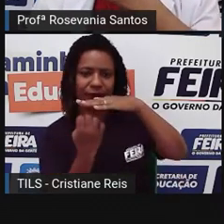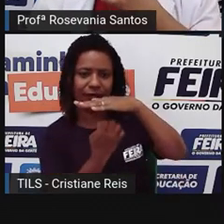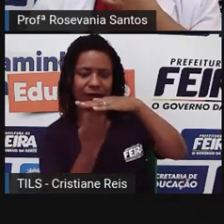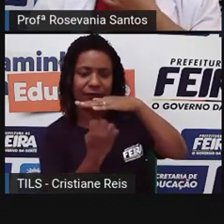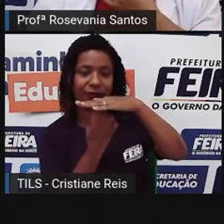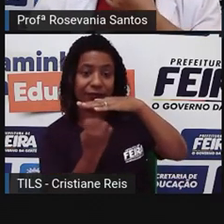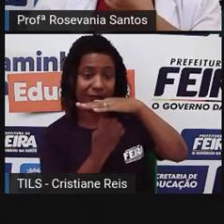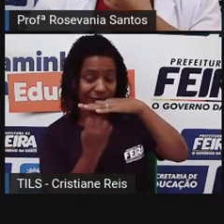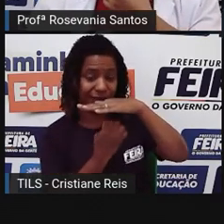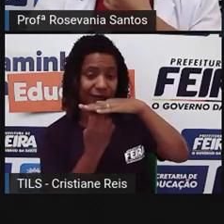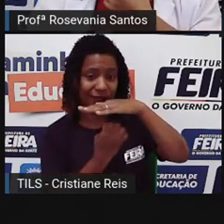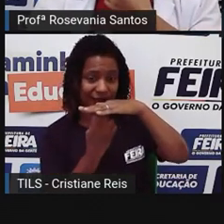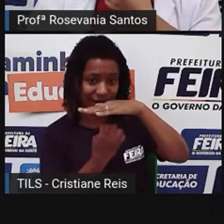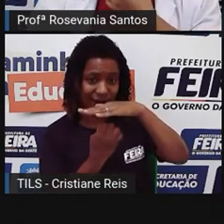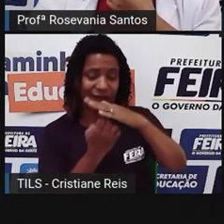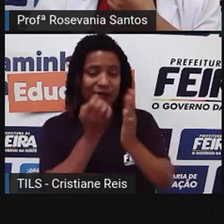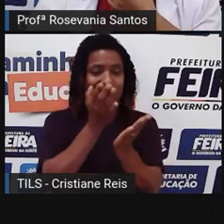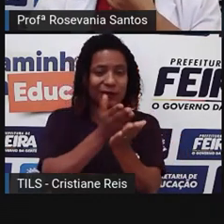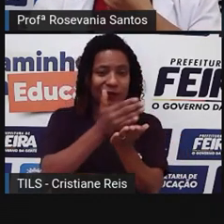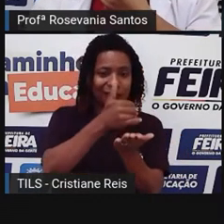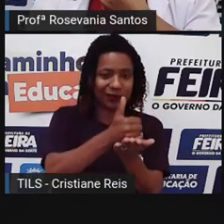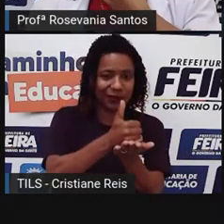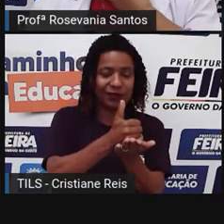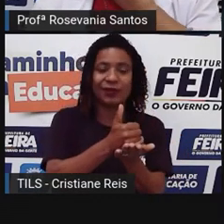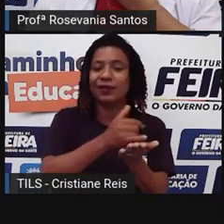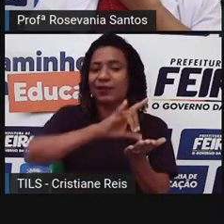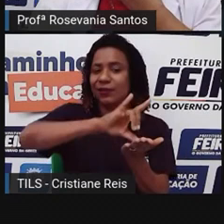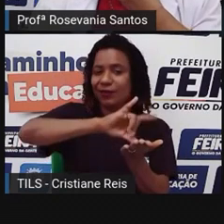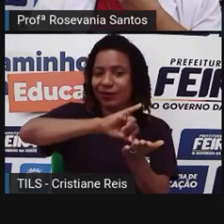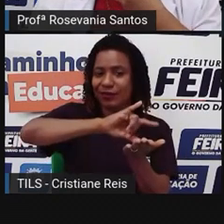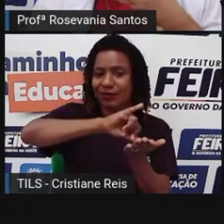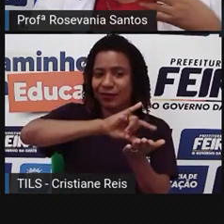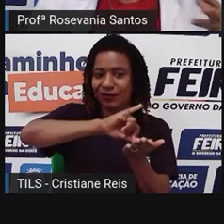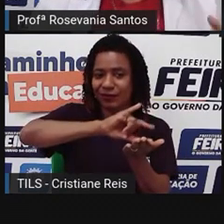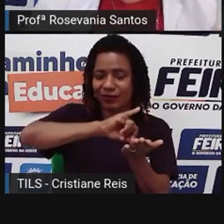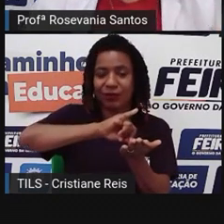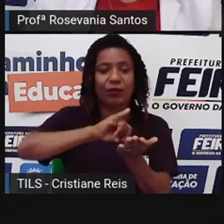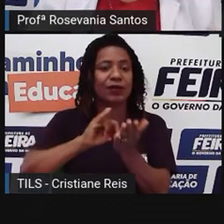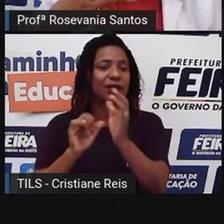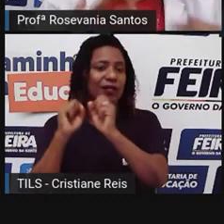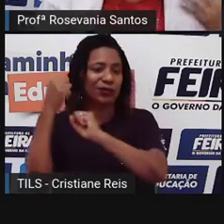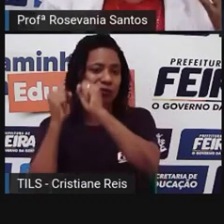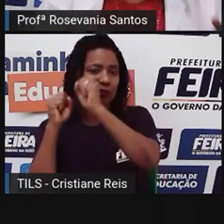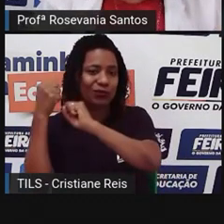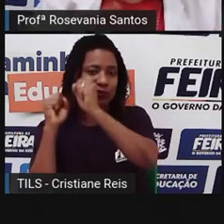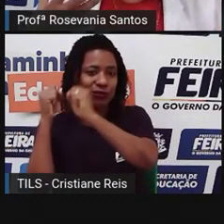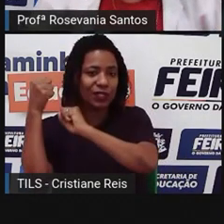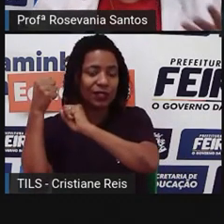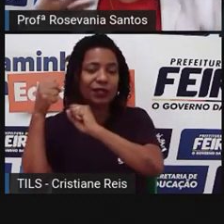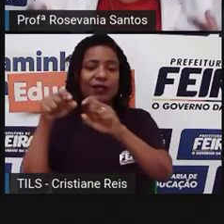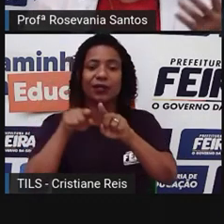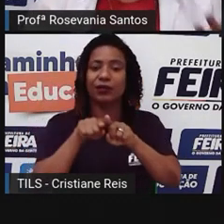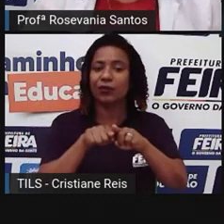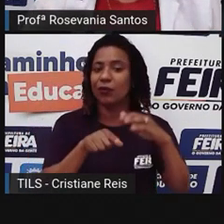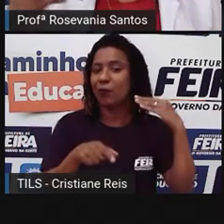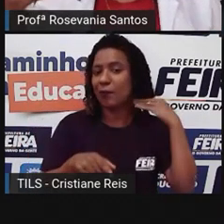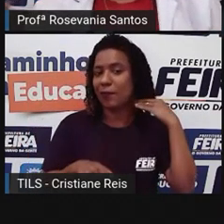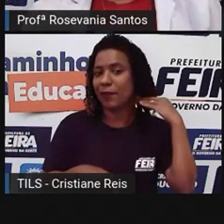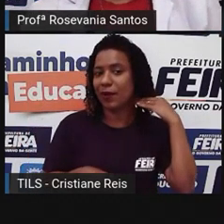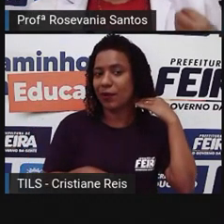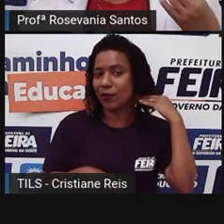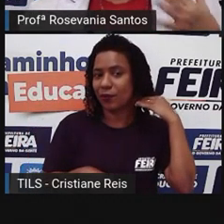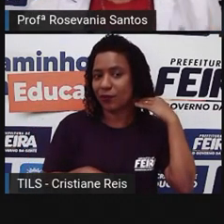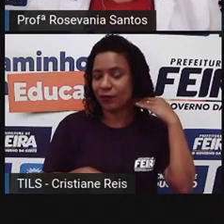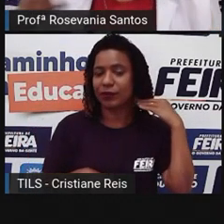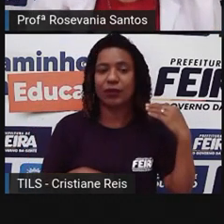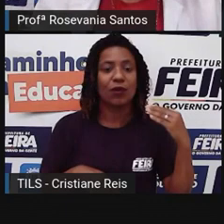e da fusão entre o capital industrial e o bancário, ou seja, o dinheiro desses bancos financiam